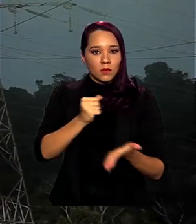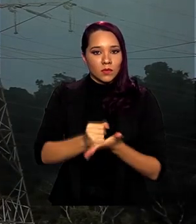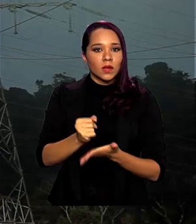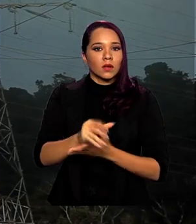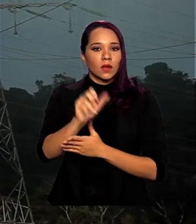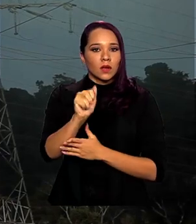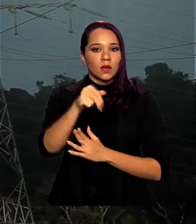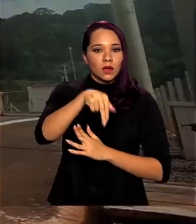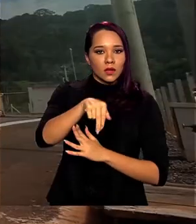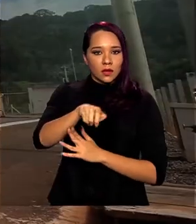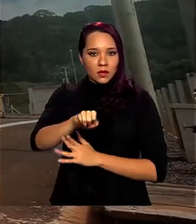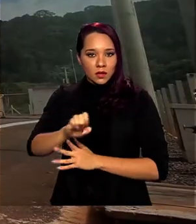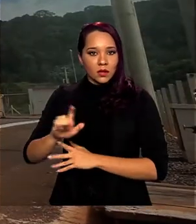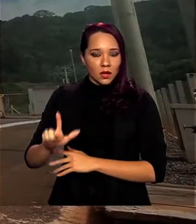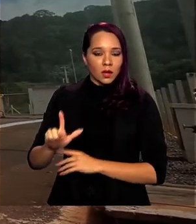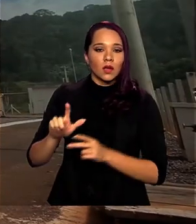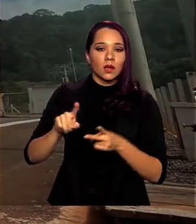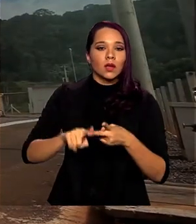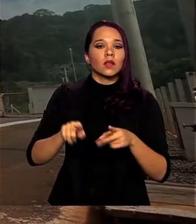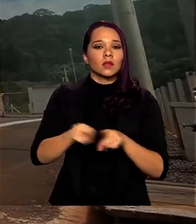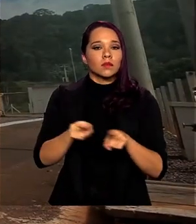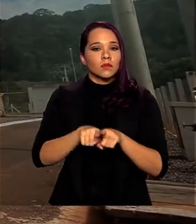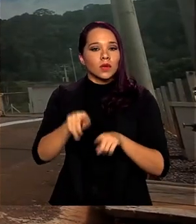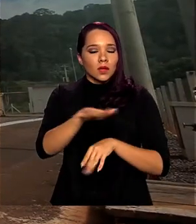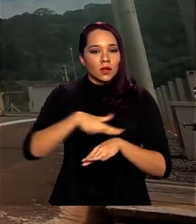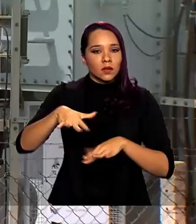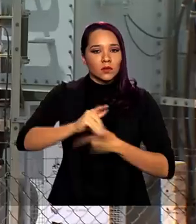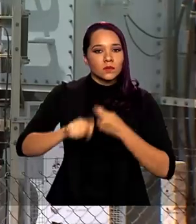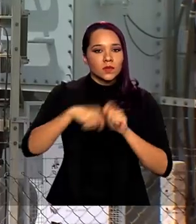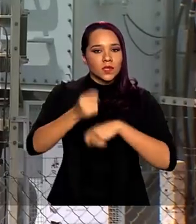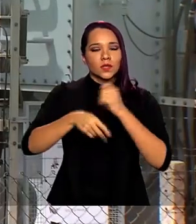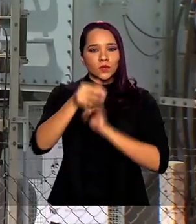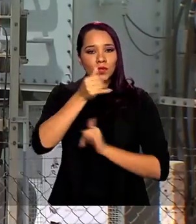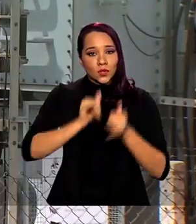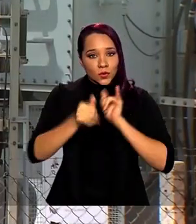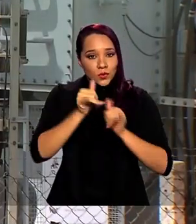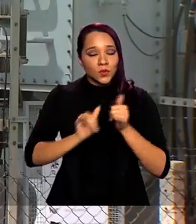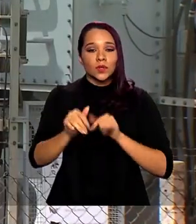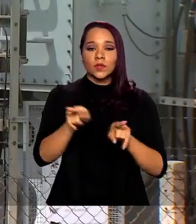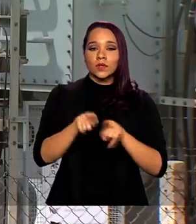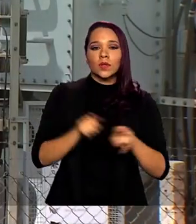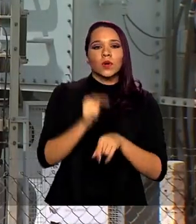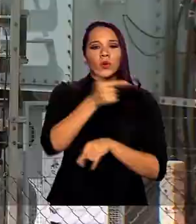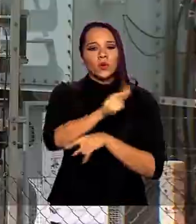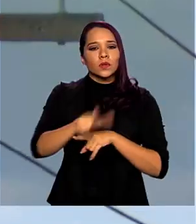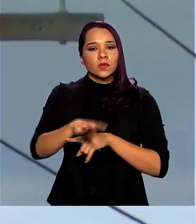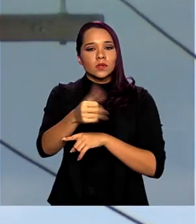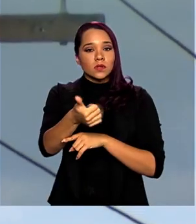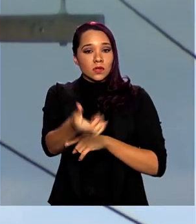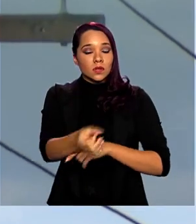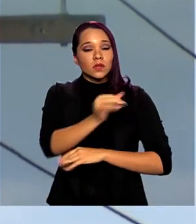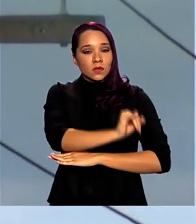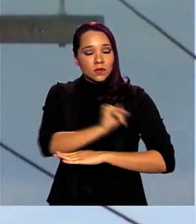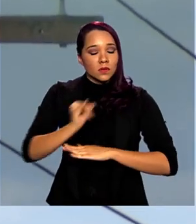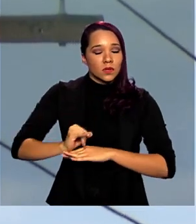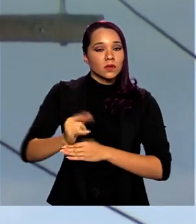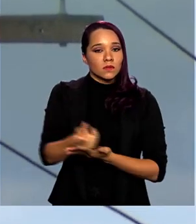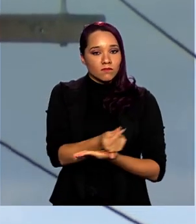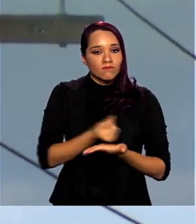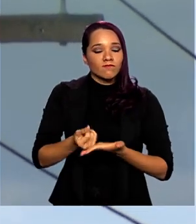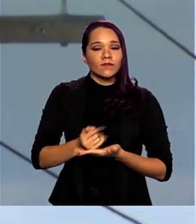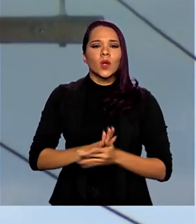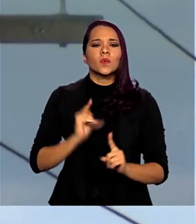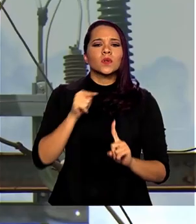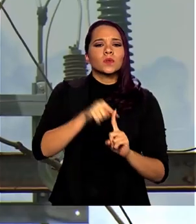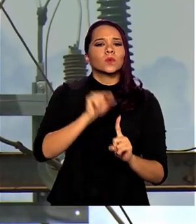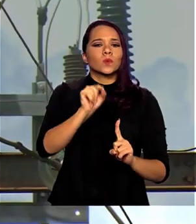Agência Nacional de Energia Elétrica, à Câmara de Comercialização de Energia Elétrica e outras 16 instituições financeiras. O